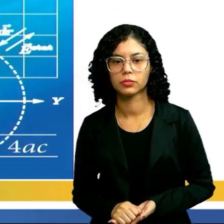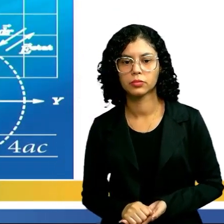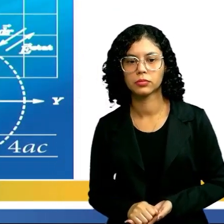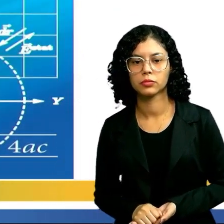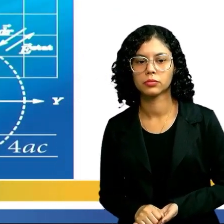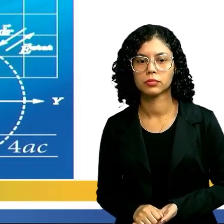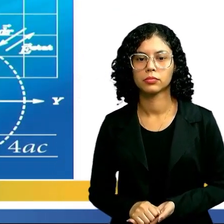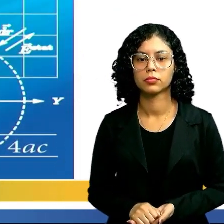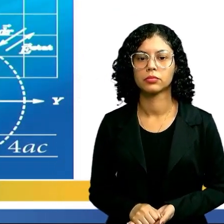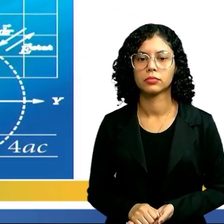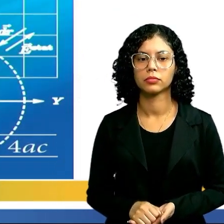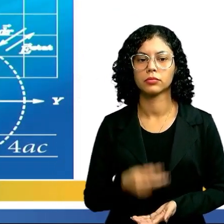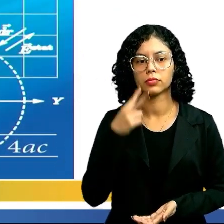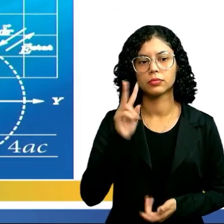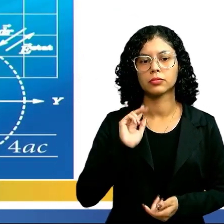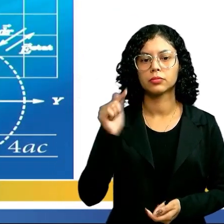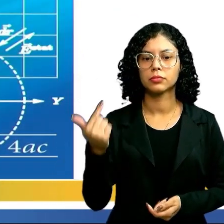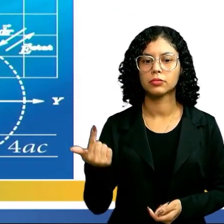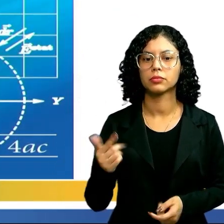Então, vejamos essa outra aí.